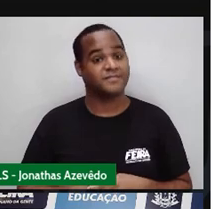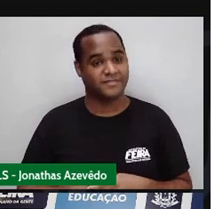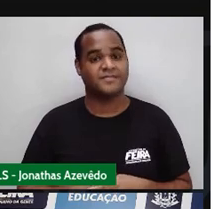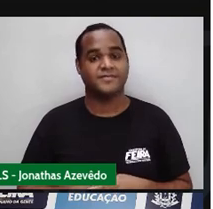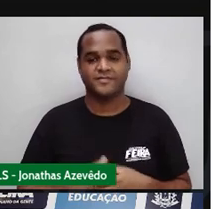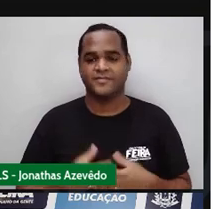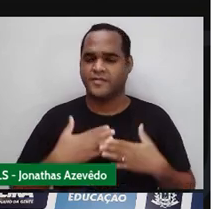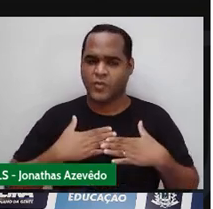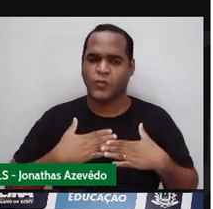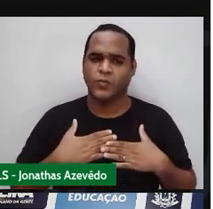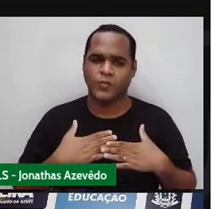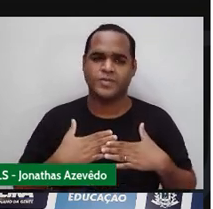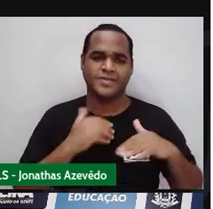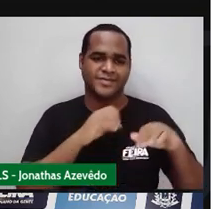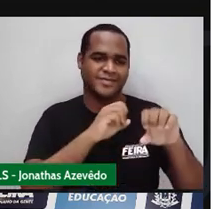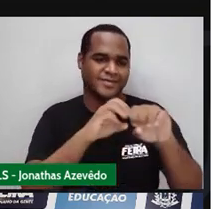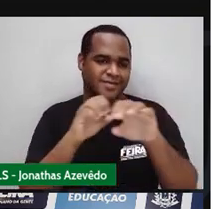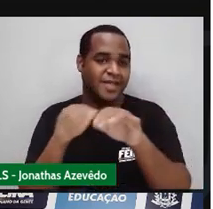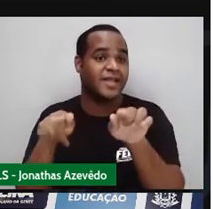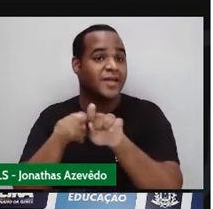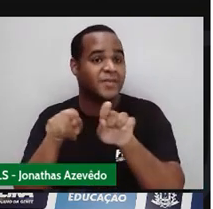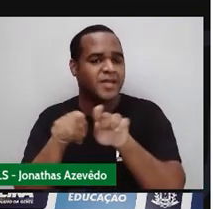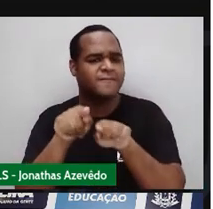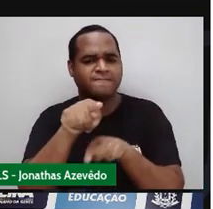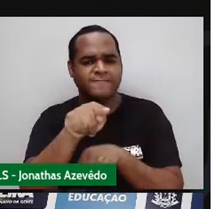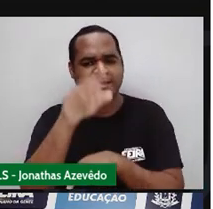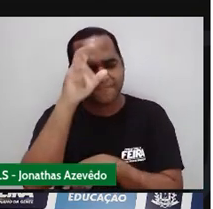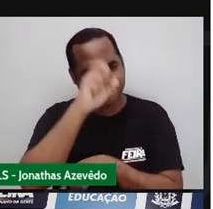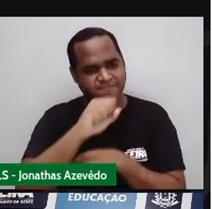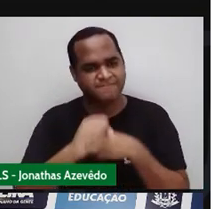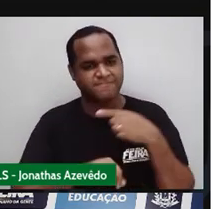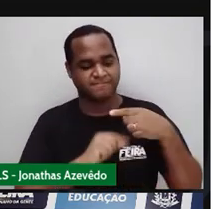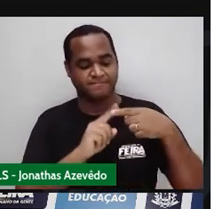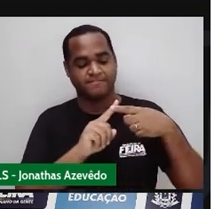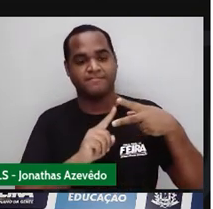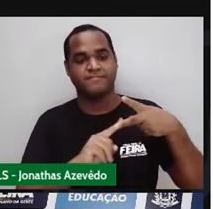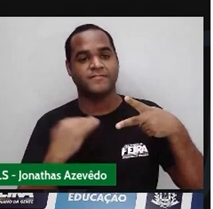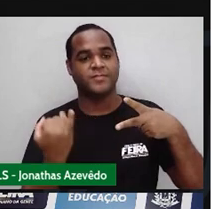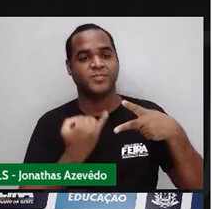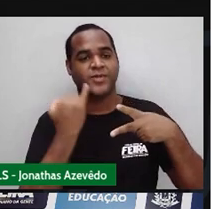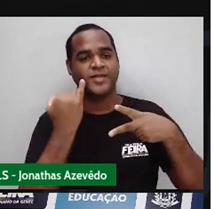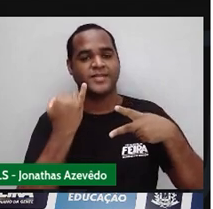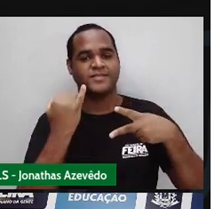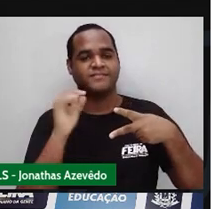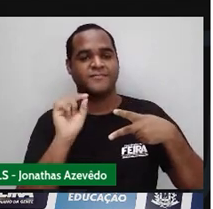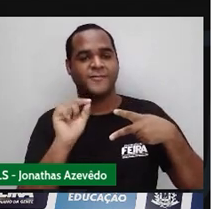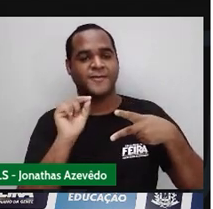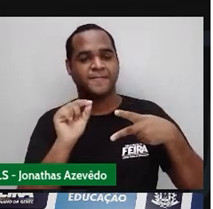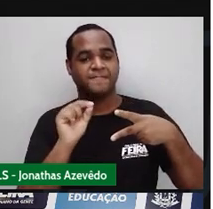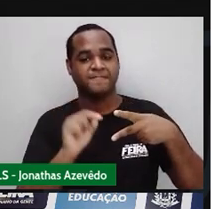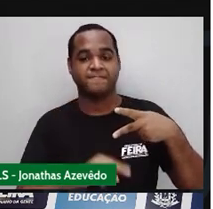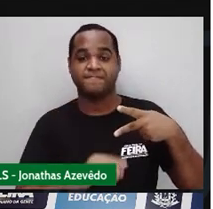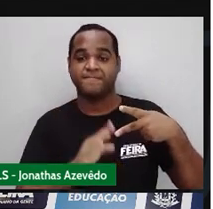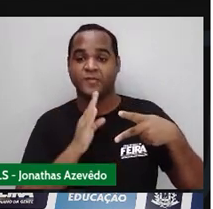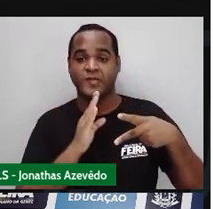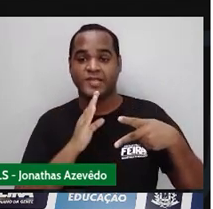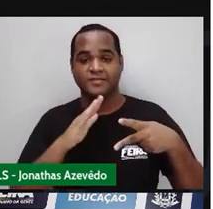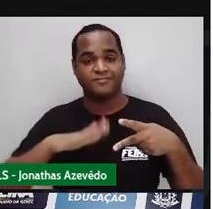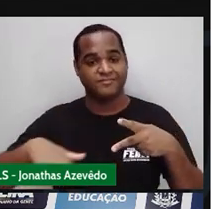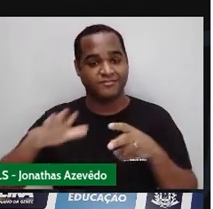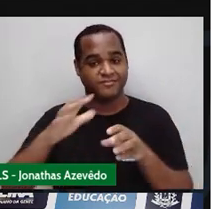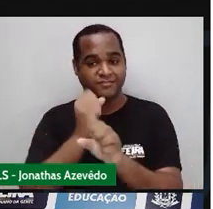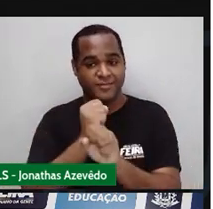Eu curti Espero que você também E o objetivo Da nossa aula Foi conhecer Essa parte Da